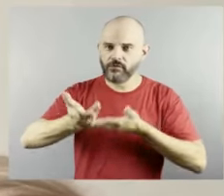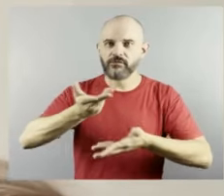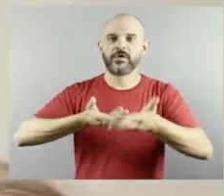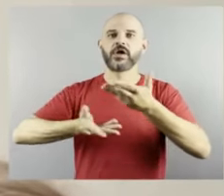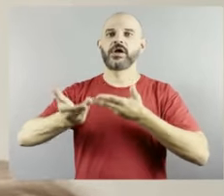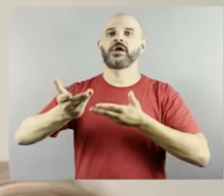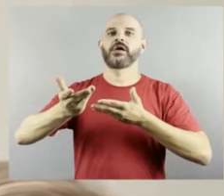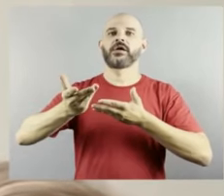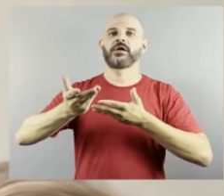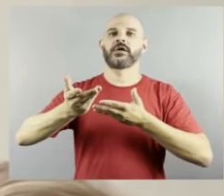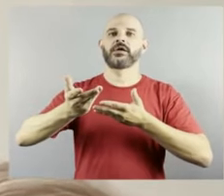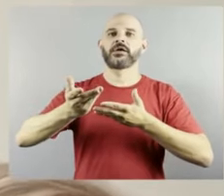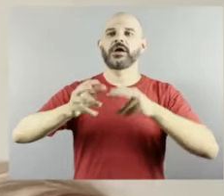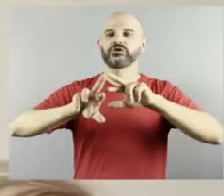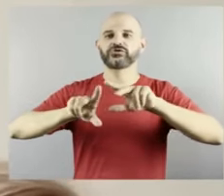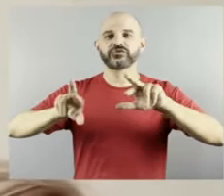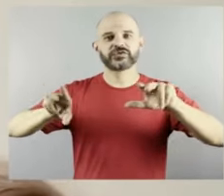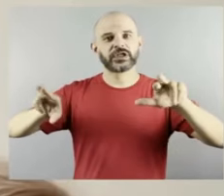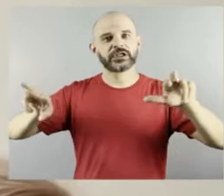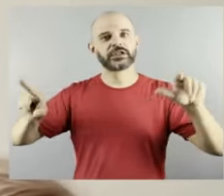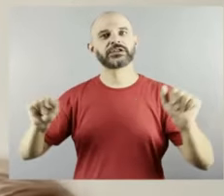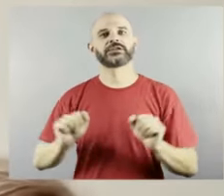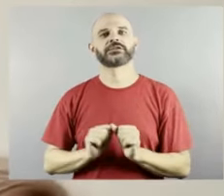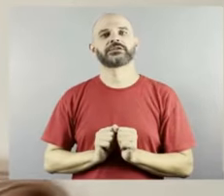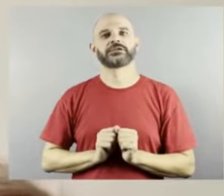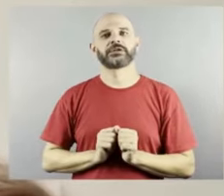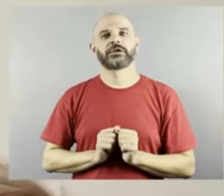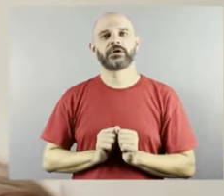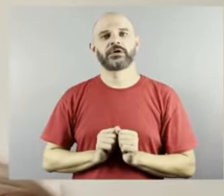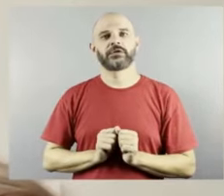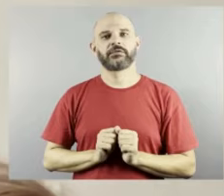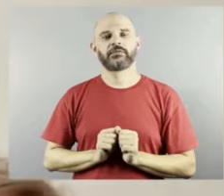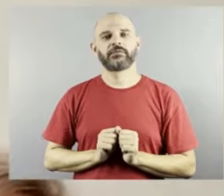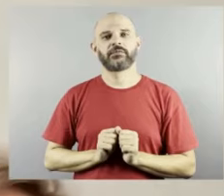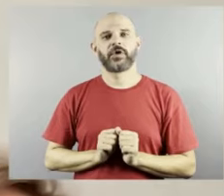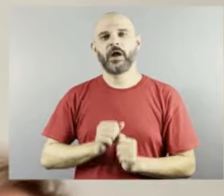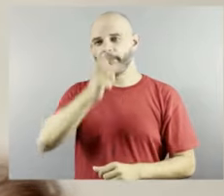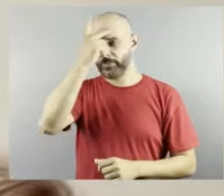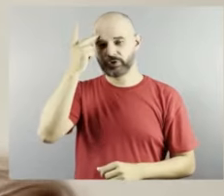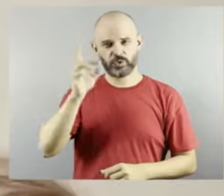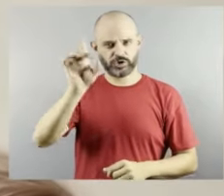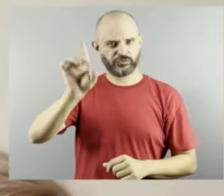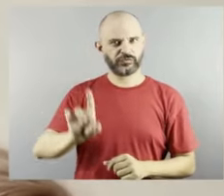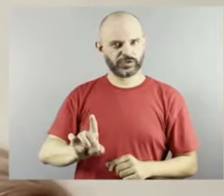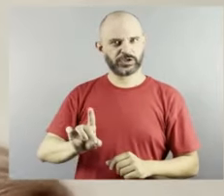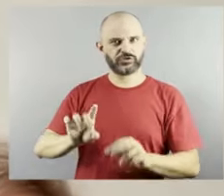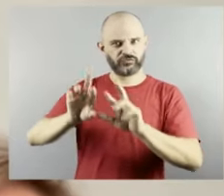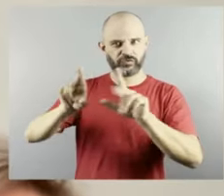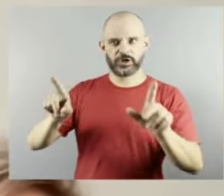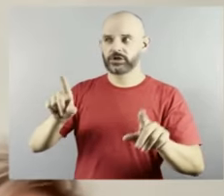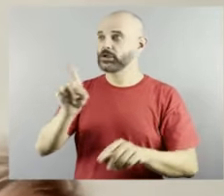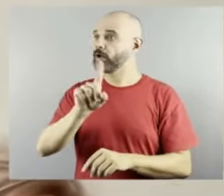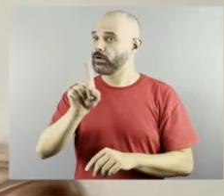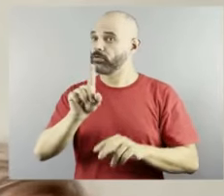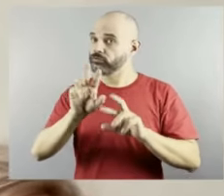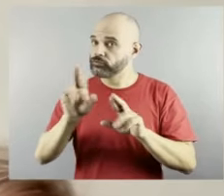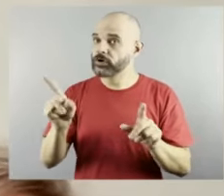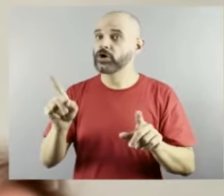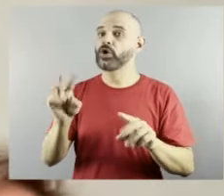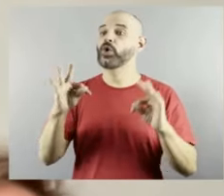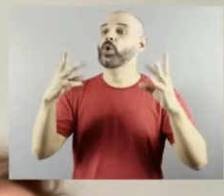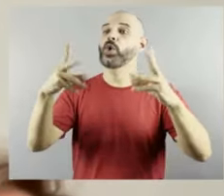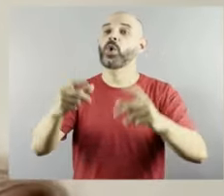gente não uma pessoa com deficiência diferente não não é isso todos nós somos diferentes quanto mais eu conviver